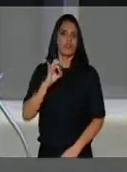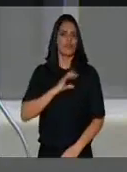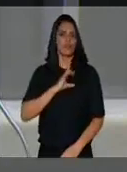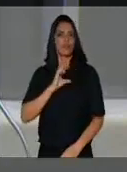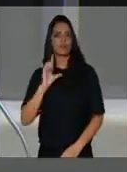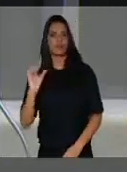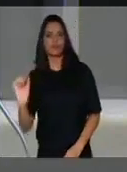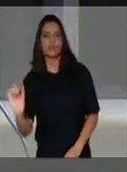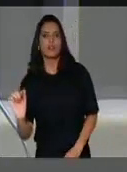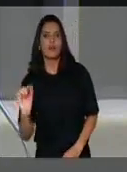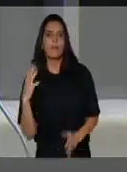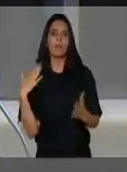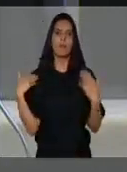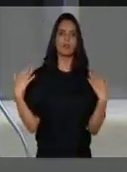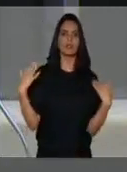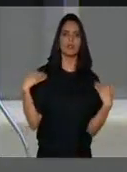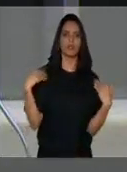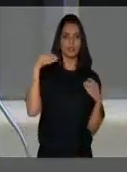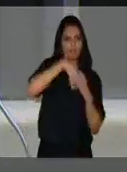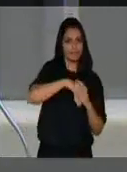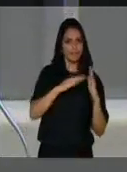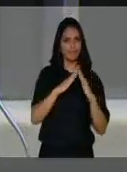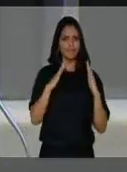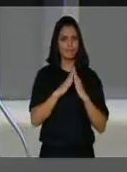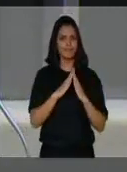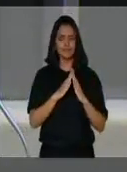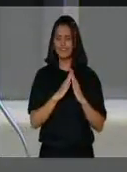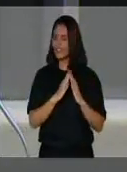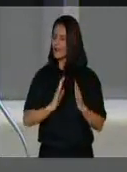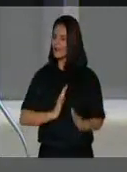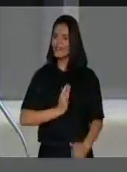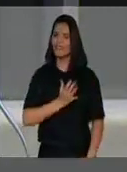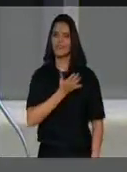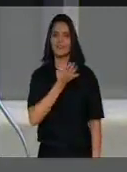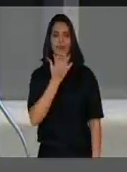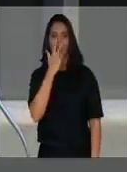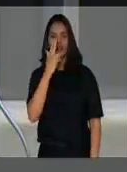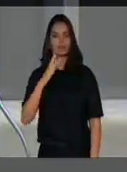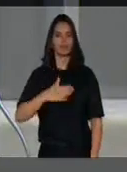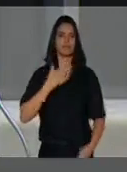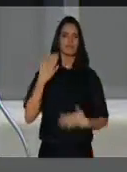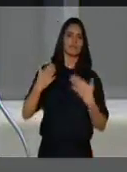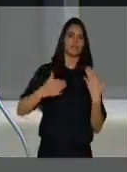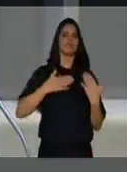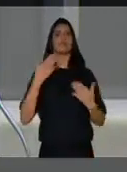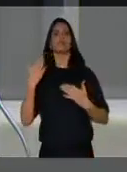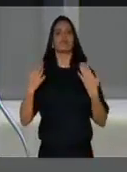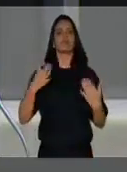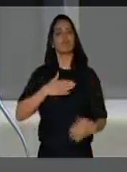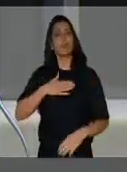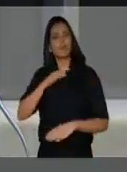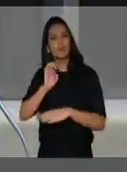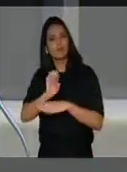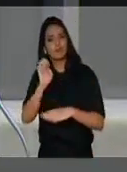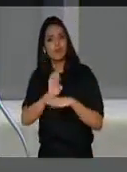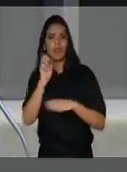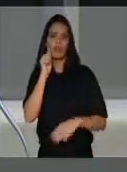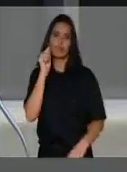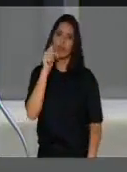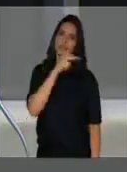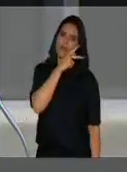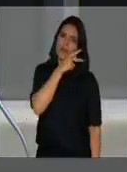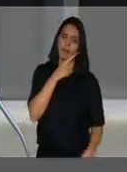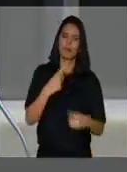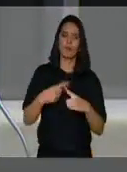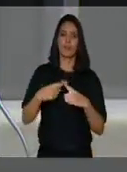de casa. É caos vergonhoso e assustador que toma conta do meu Estado, o Amapá, nos